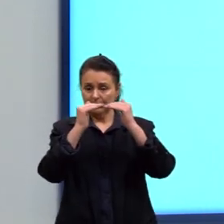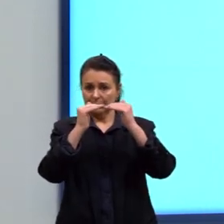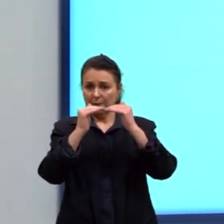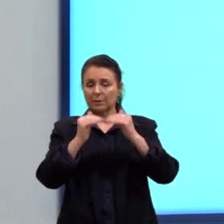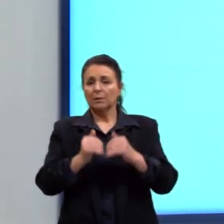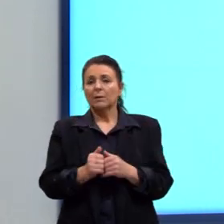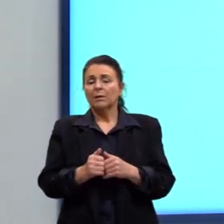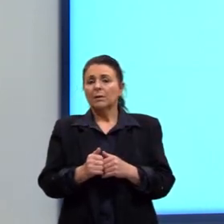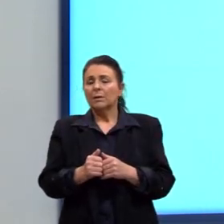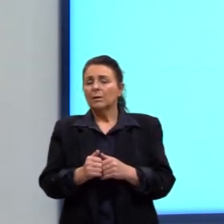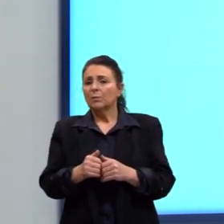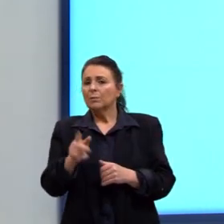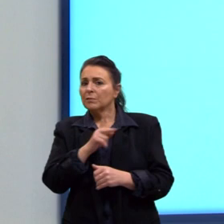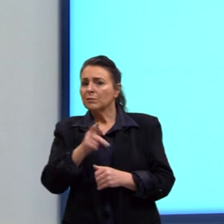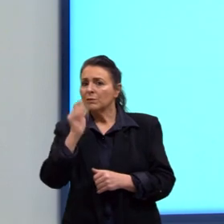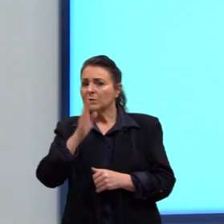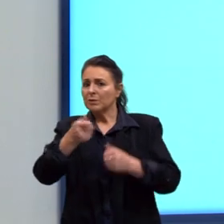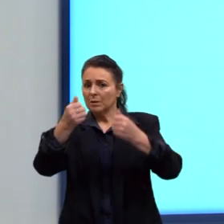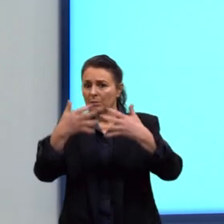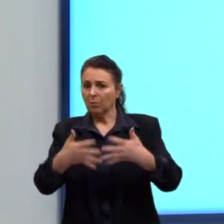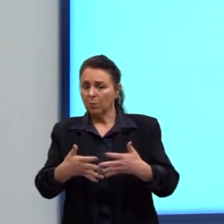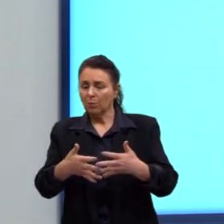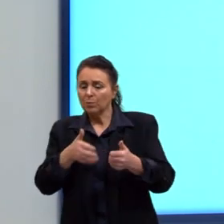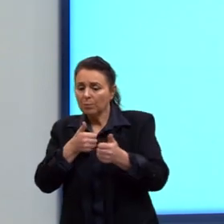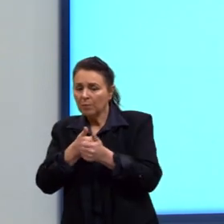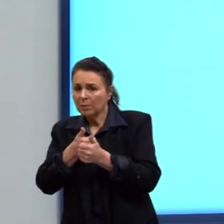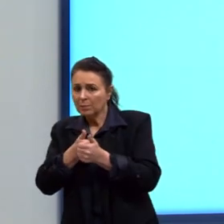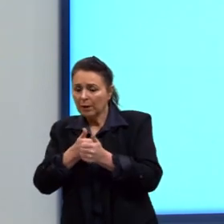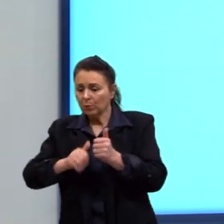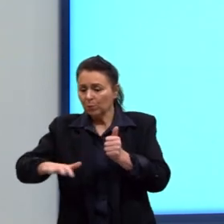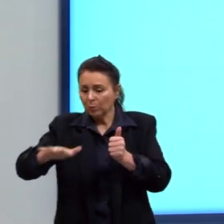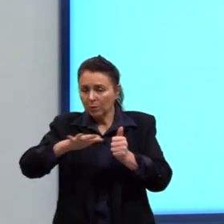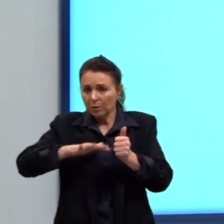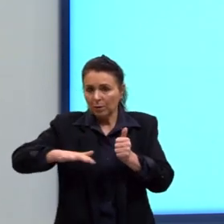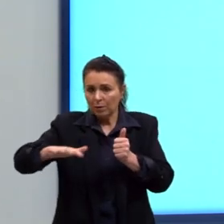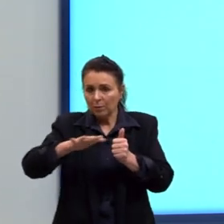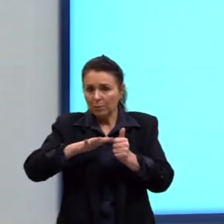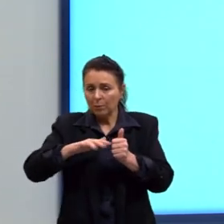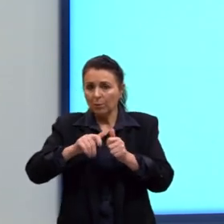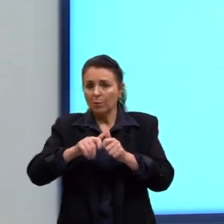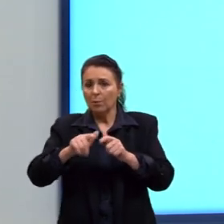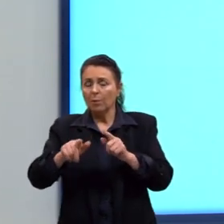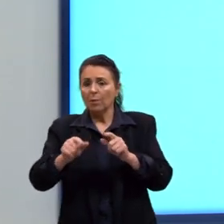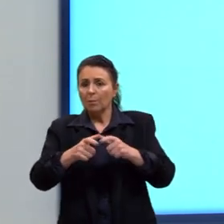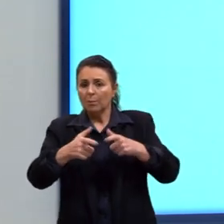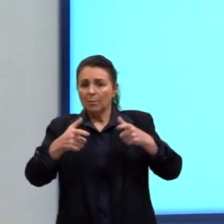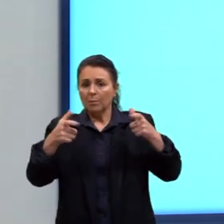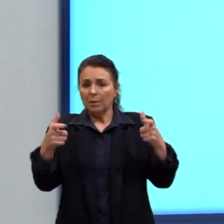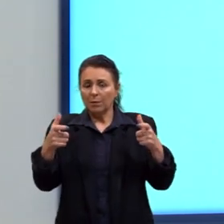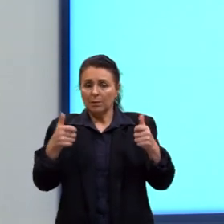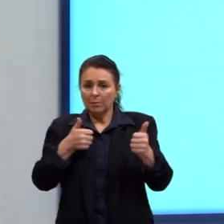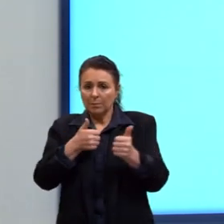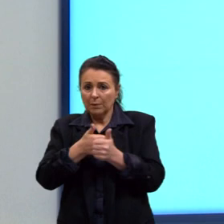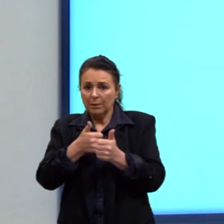Aquela questão que eu falei, quanto mais próximo do campo, maior vai ser, mais próximo da carga, maior vai ser o